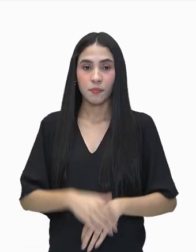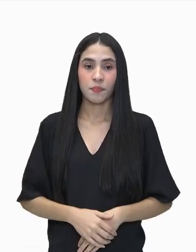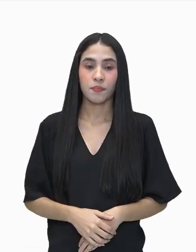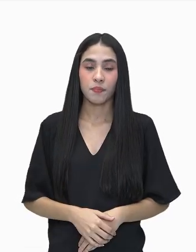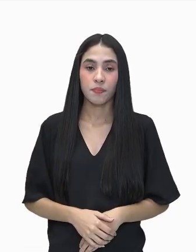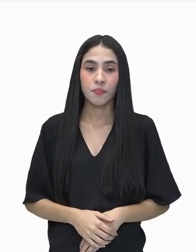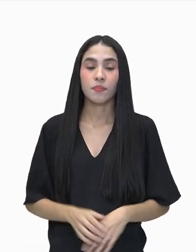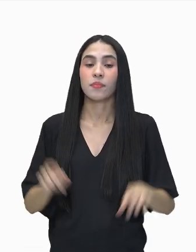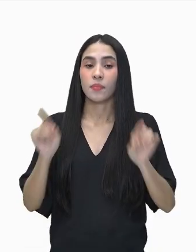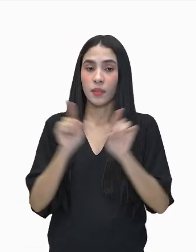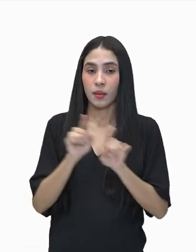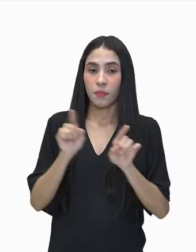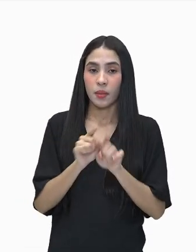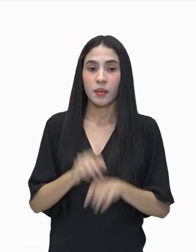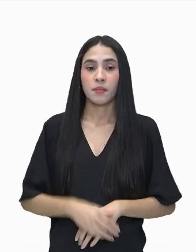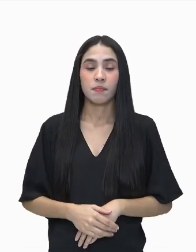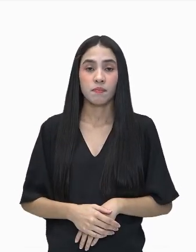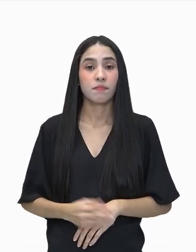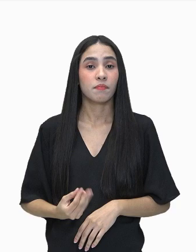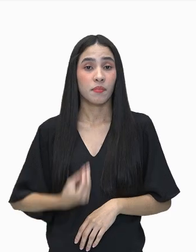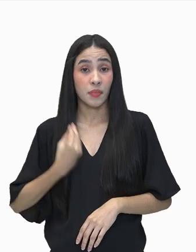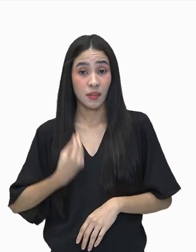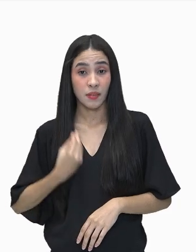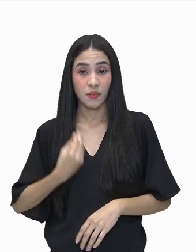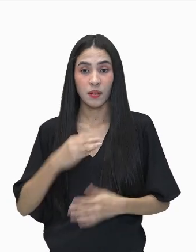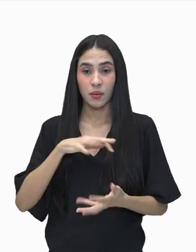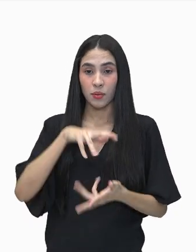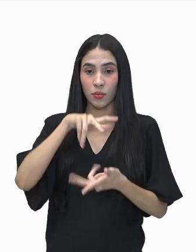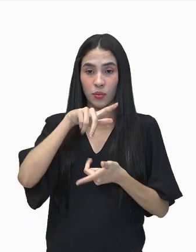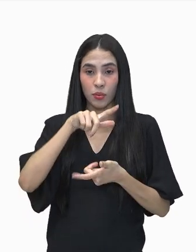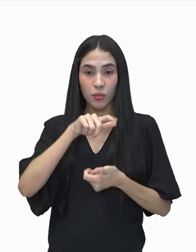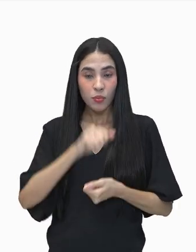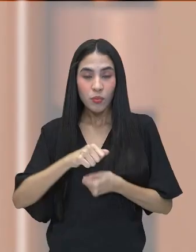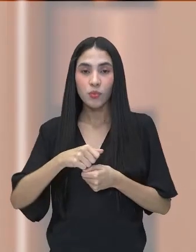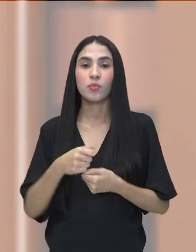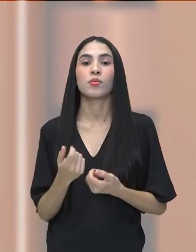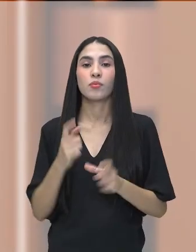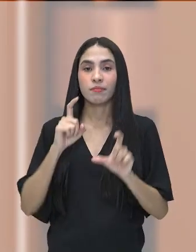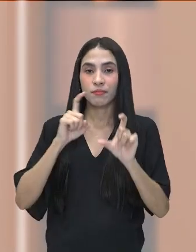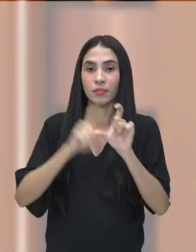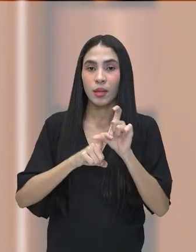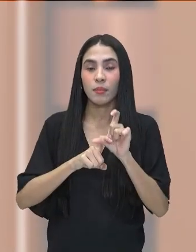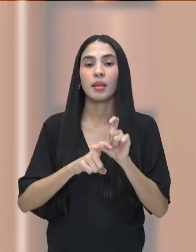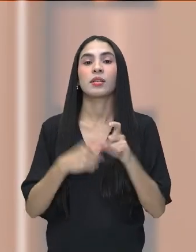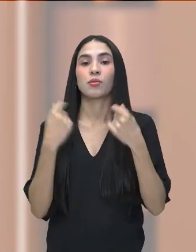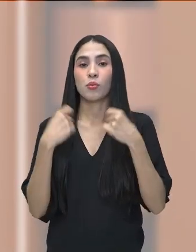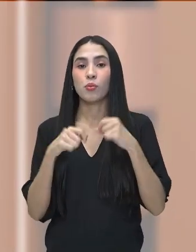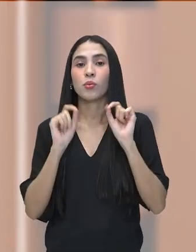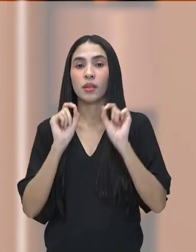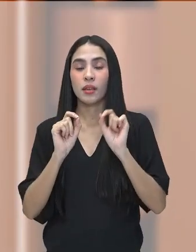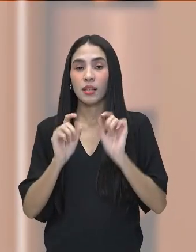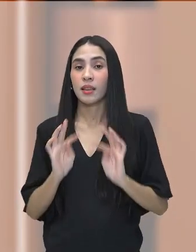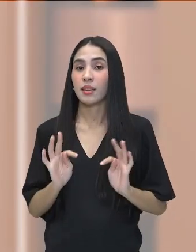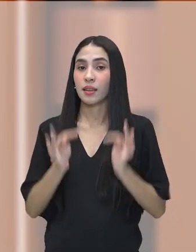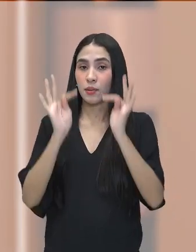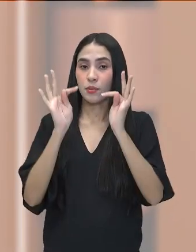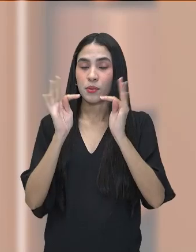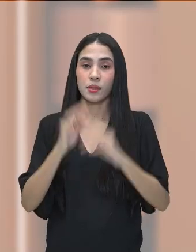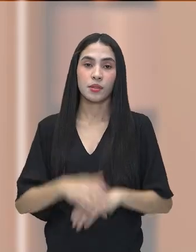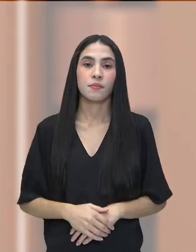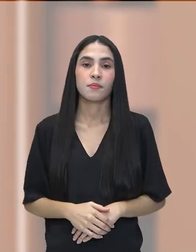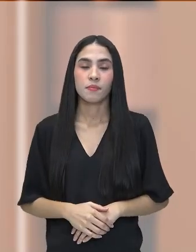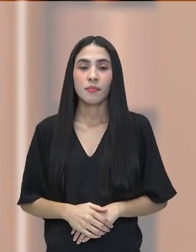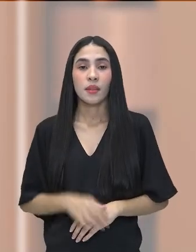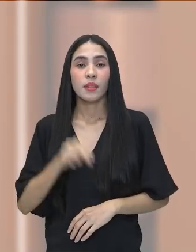nós estamos vivendo num mundo cada vez mais dependente de tecnologia, não é isso? Então,